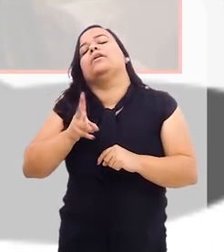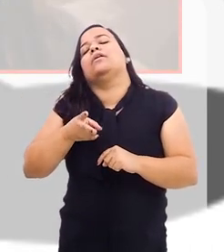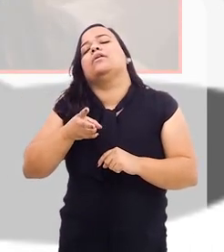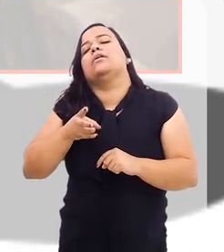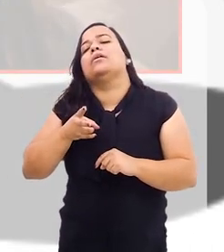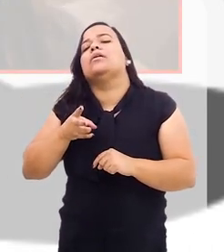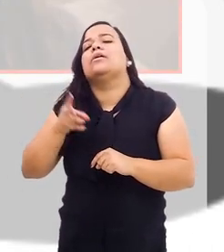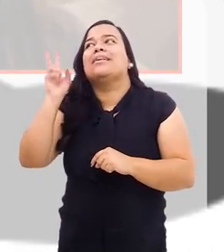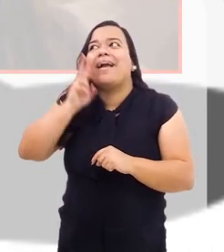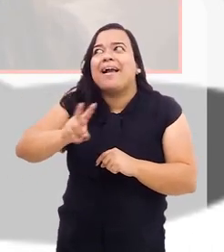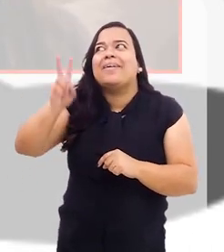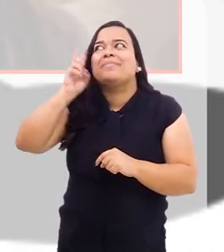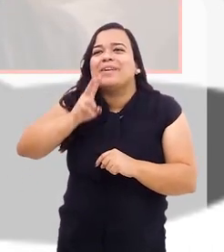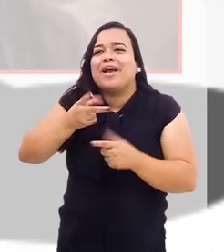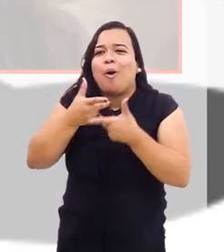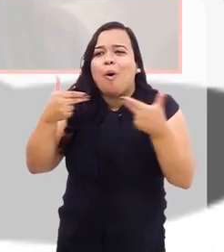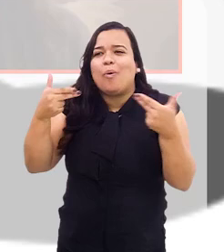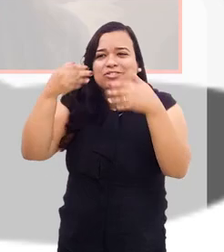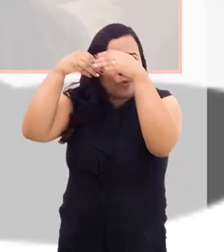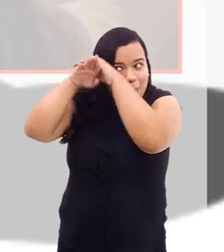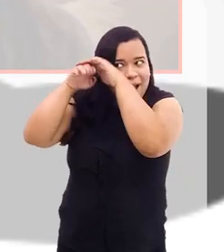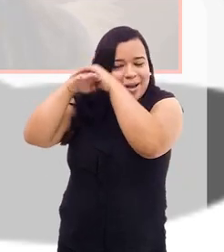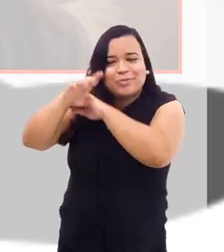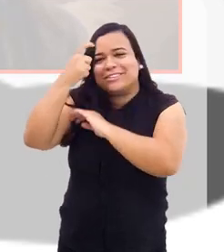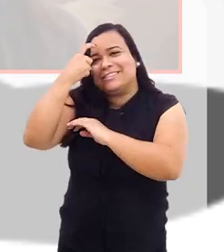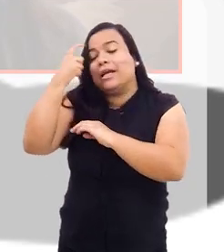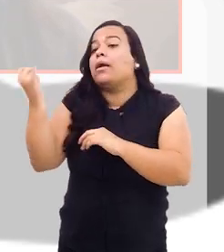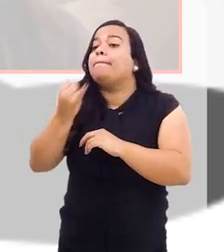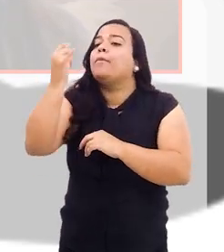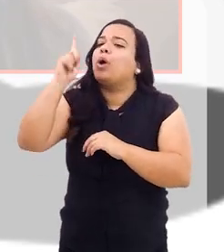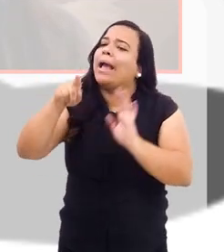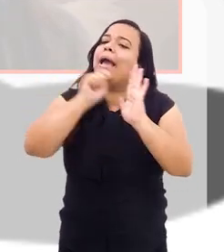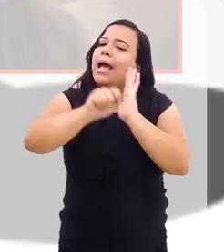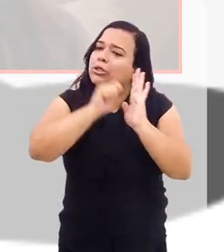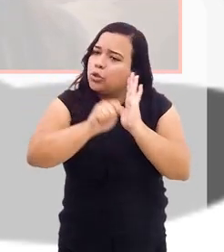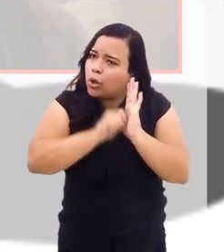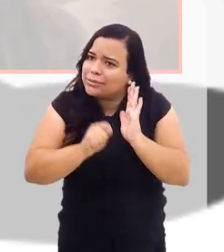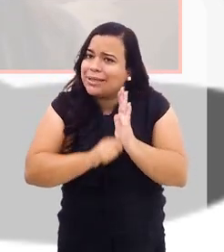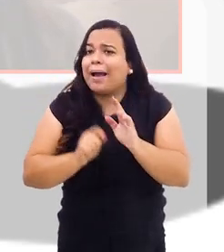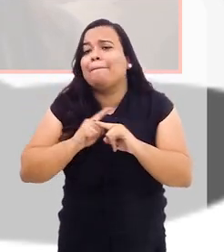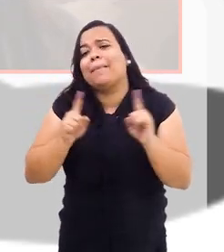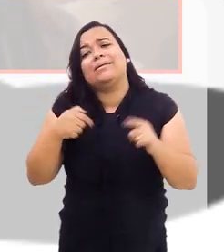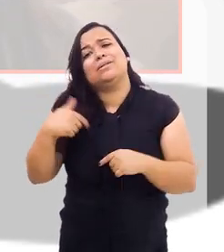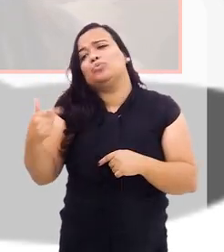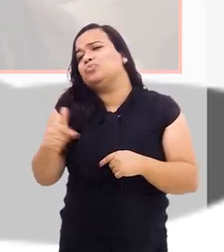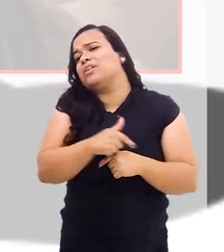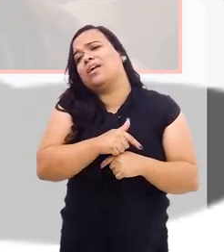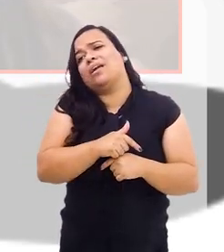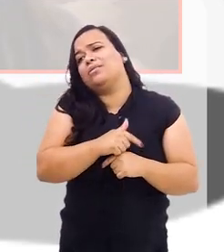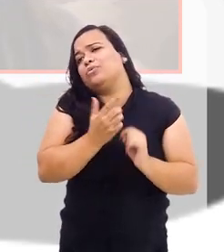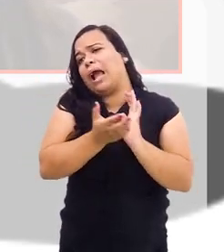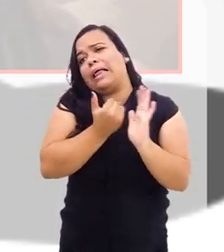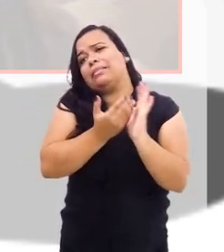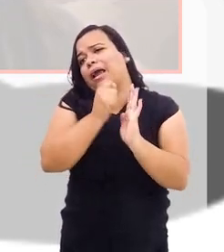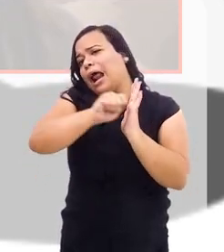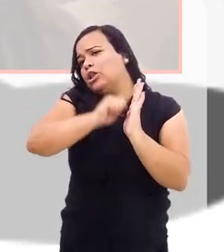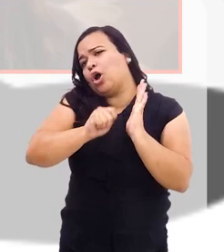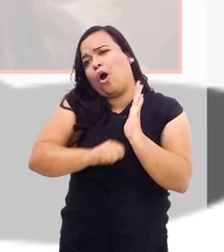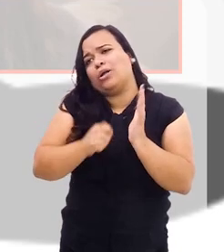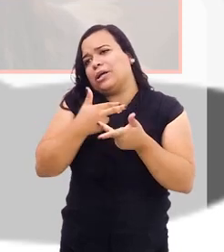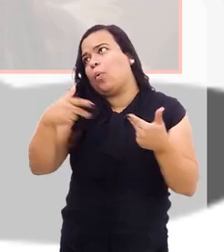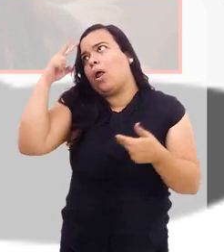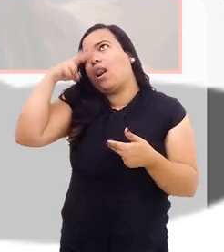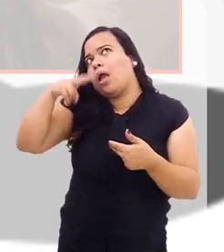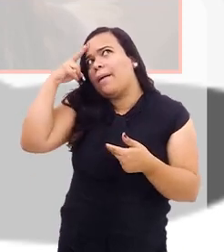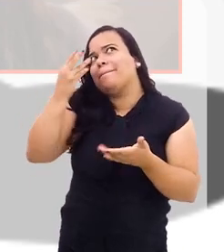essas caixinhas, a gente está sempre revisitando. O ideal é ter um caderno onde a gente anote, mas eu não tenho, eu não tenho essa disciplina para